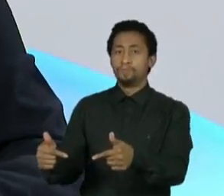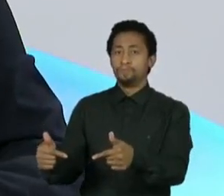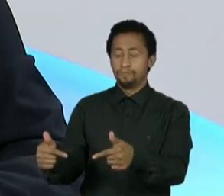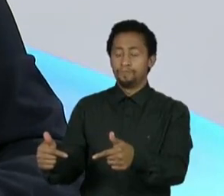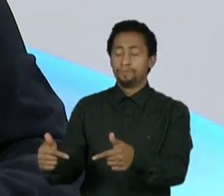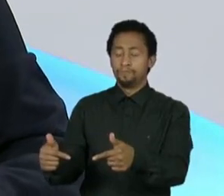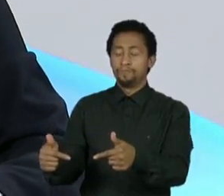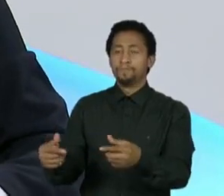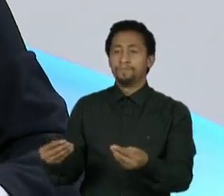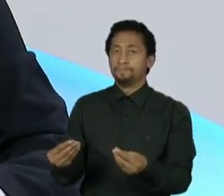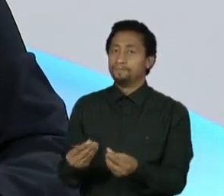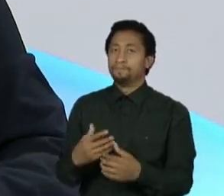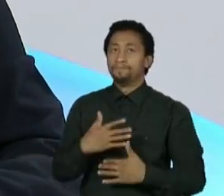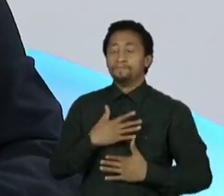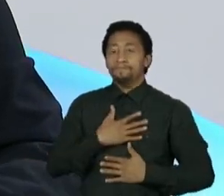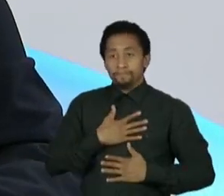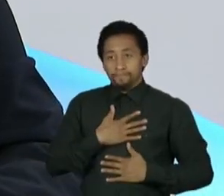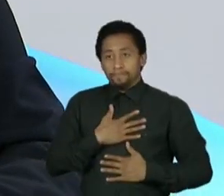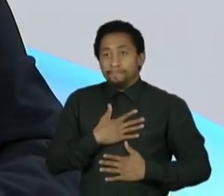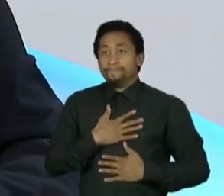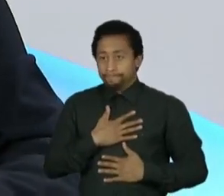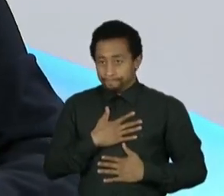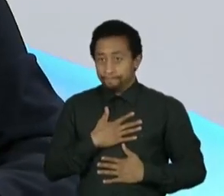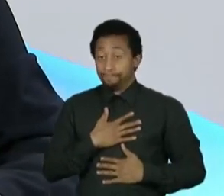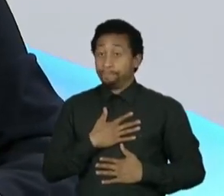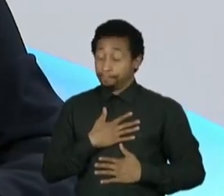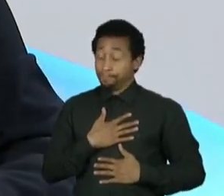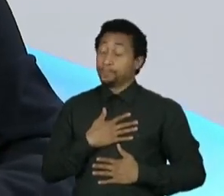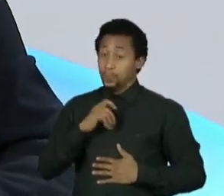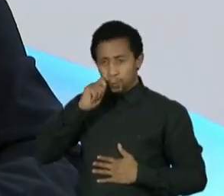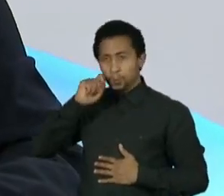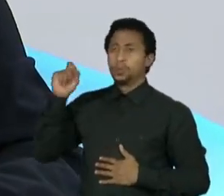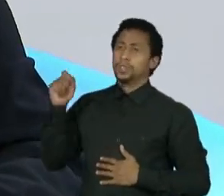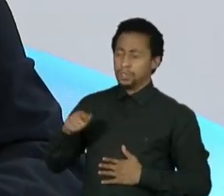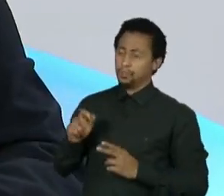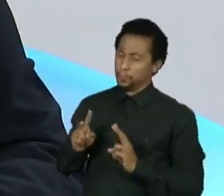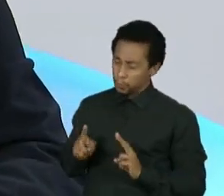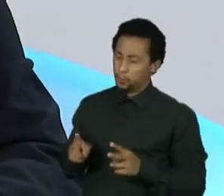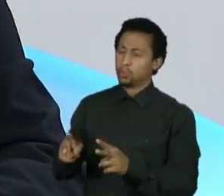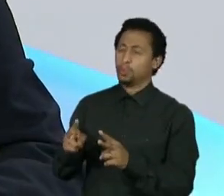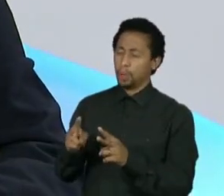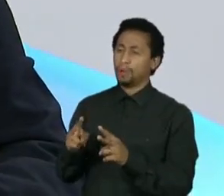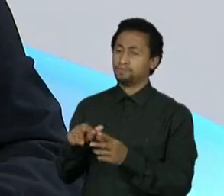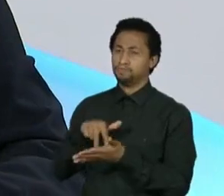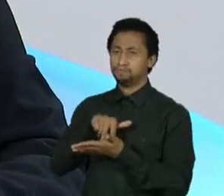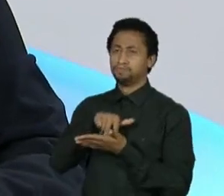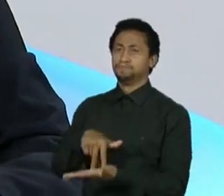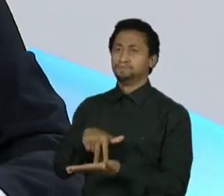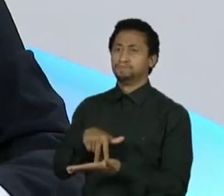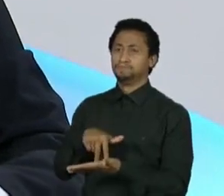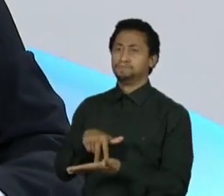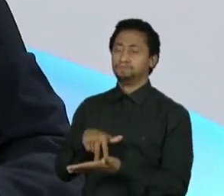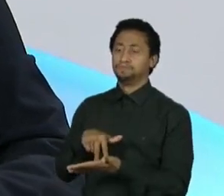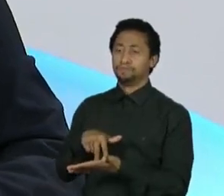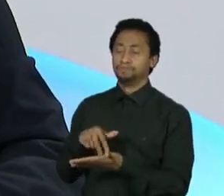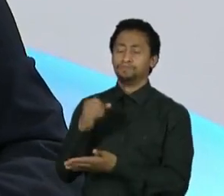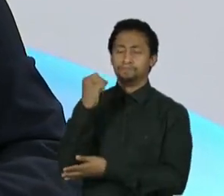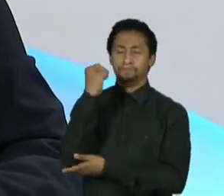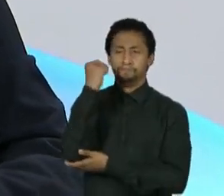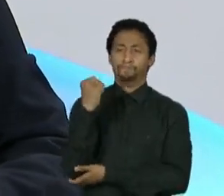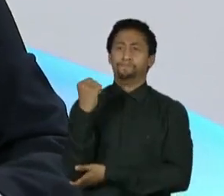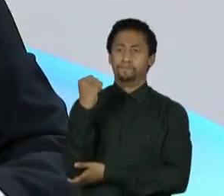além e mais que a vida política do